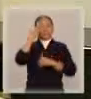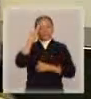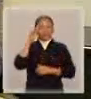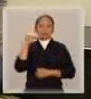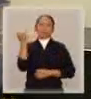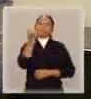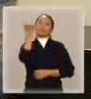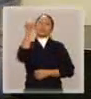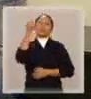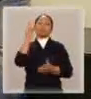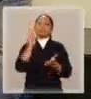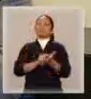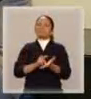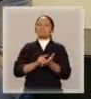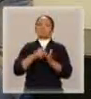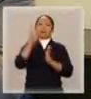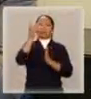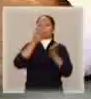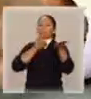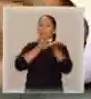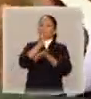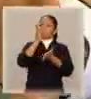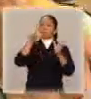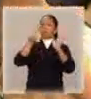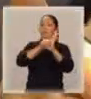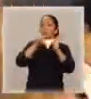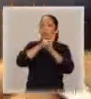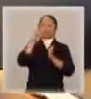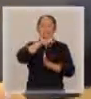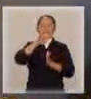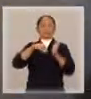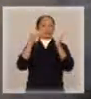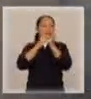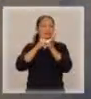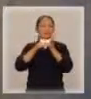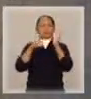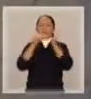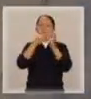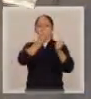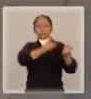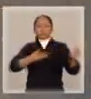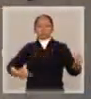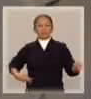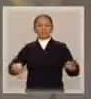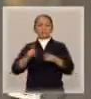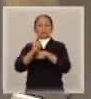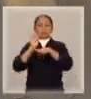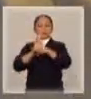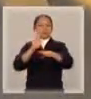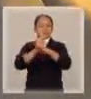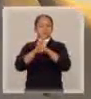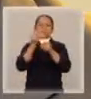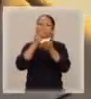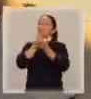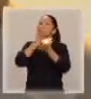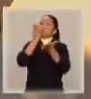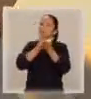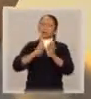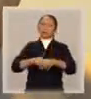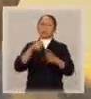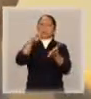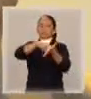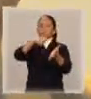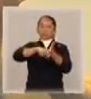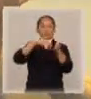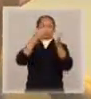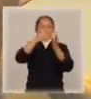fundamental a aprovação dessa lei para que o Estado possa intervir, inibir e punir os casos de